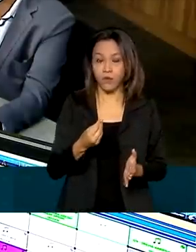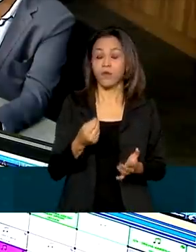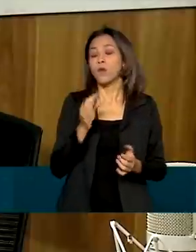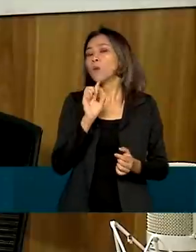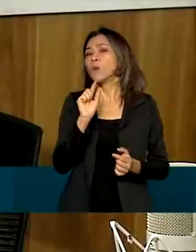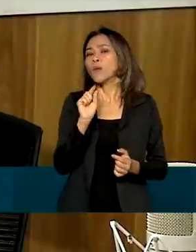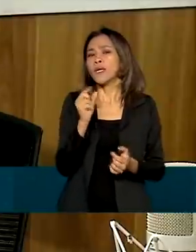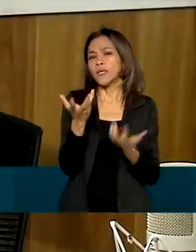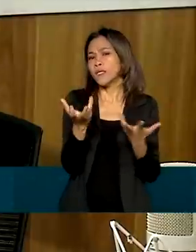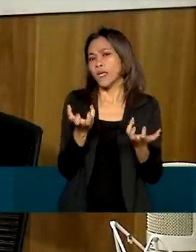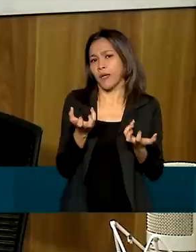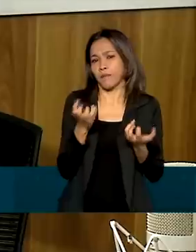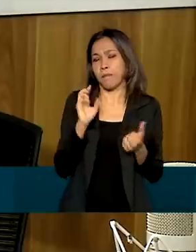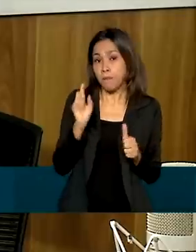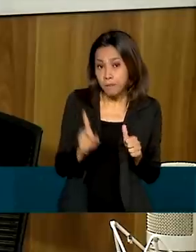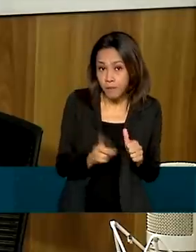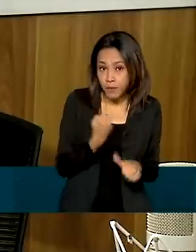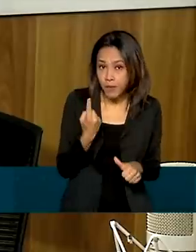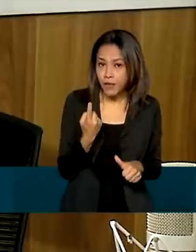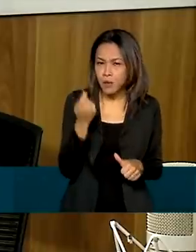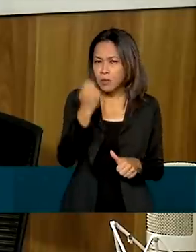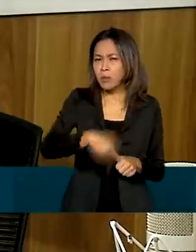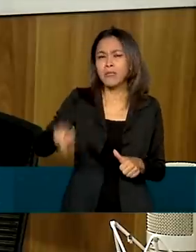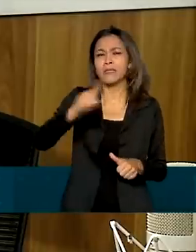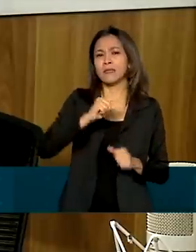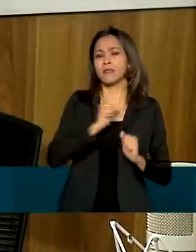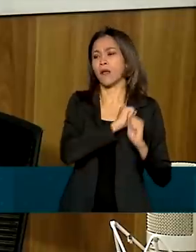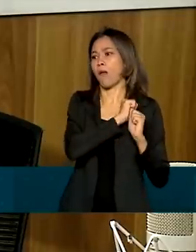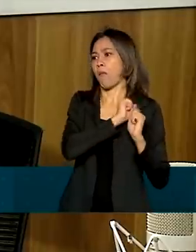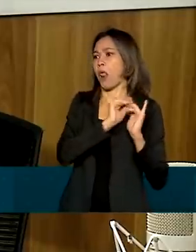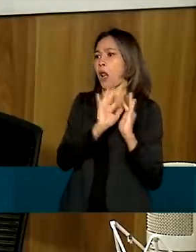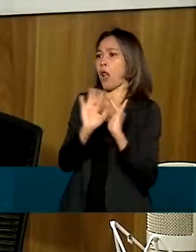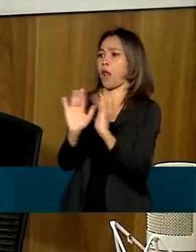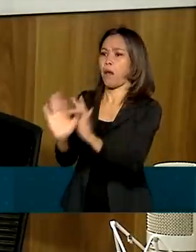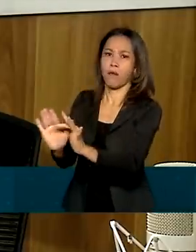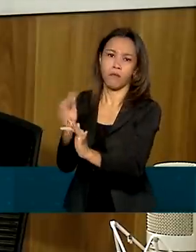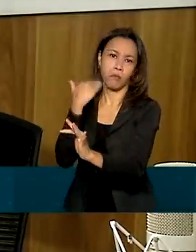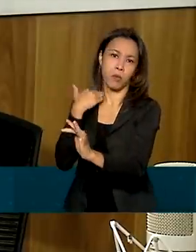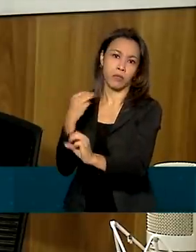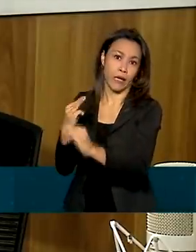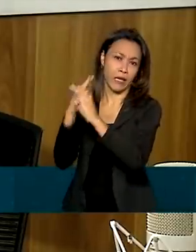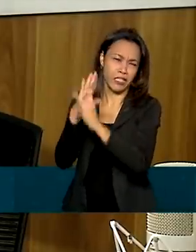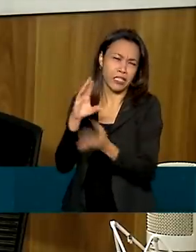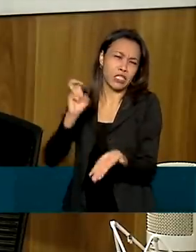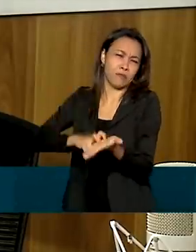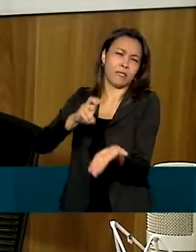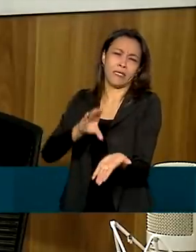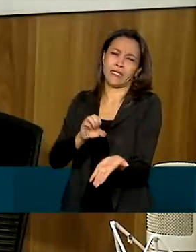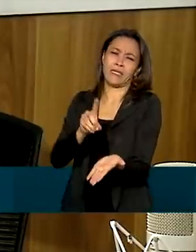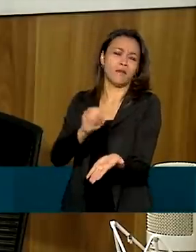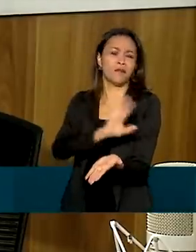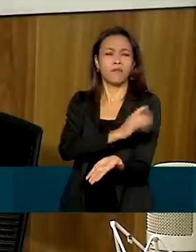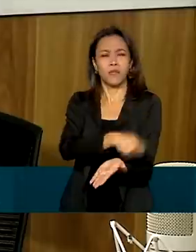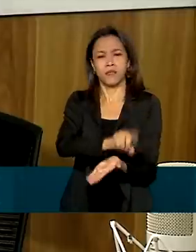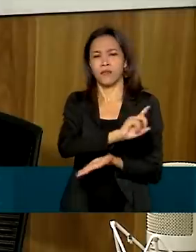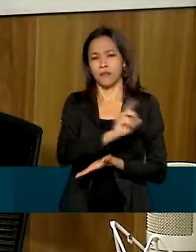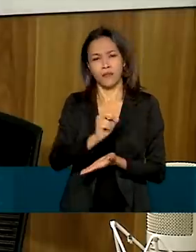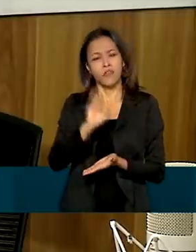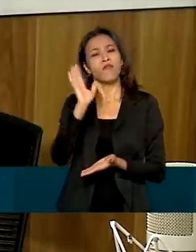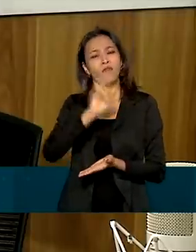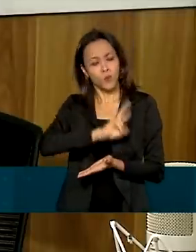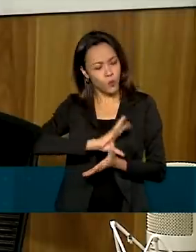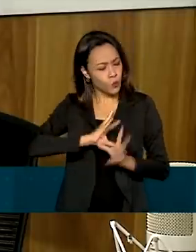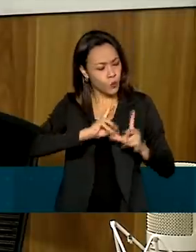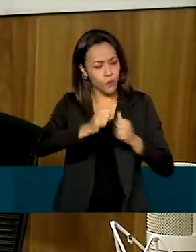Primeiro, não precisa chegar cedo, porque nós atendemos a todas as pessoas. Basta